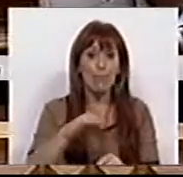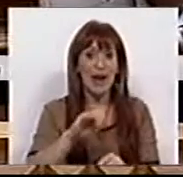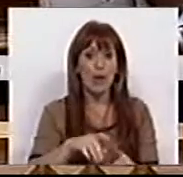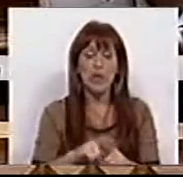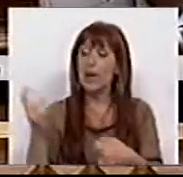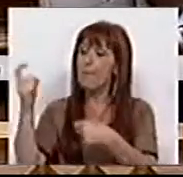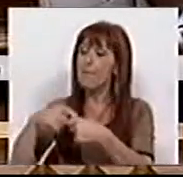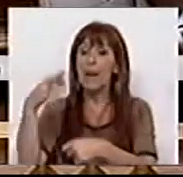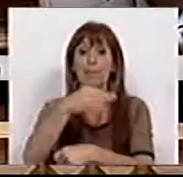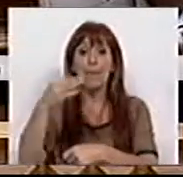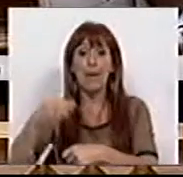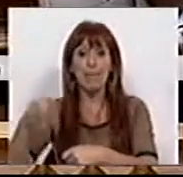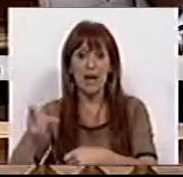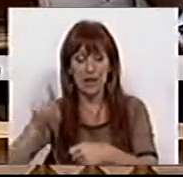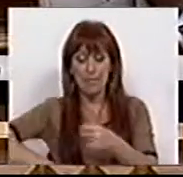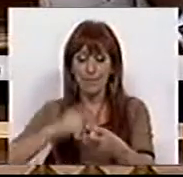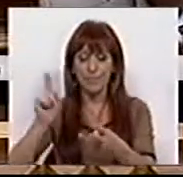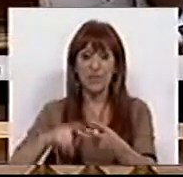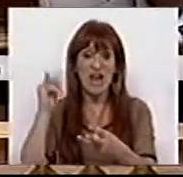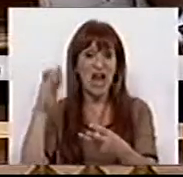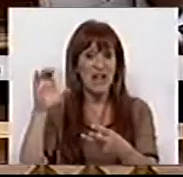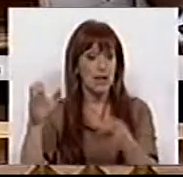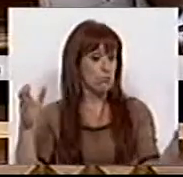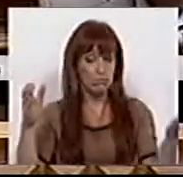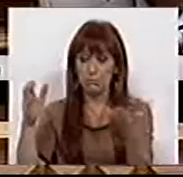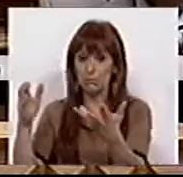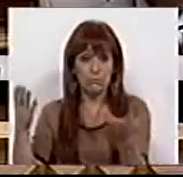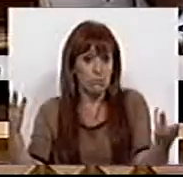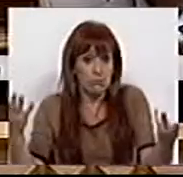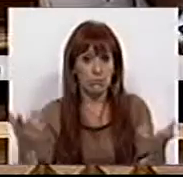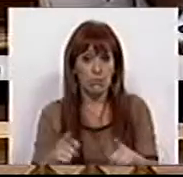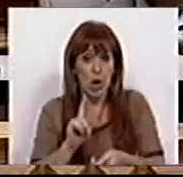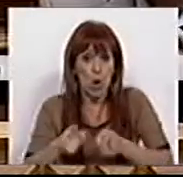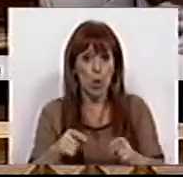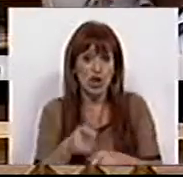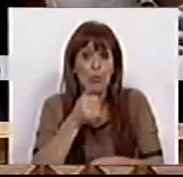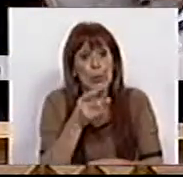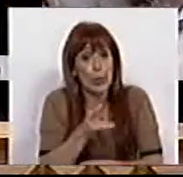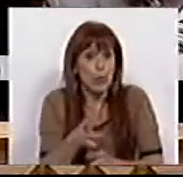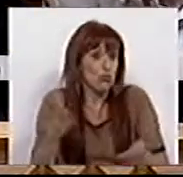público-privadas e também no IRC. O que se trata são exatamente escolhas.